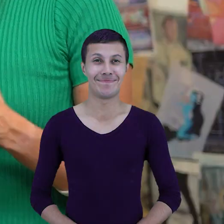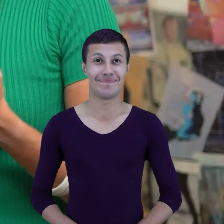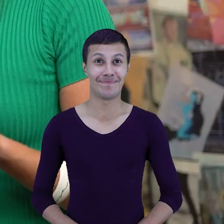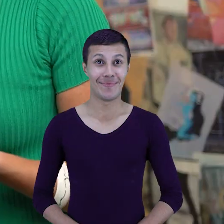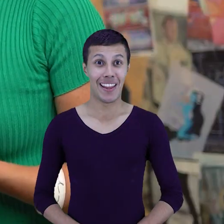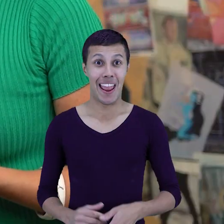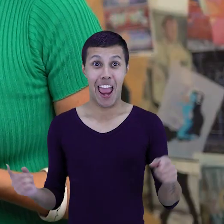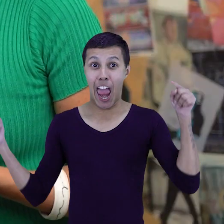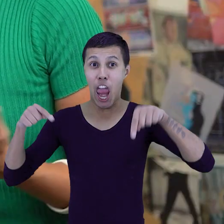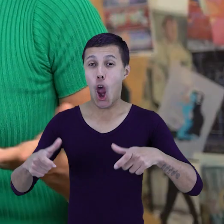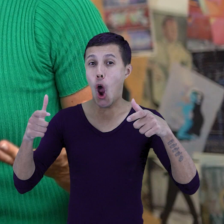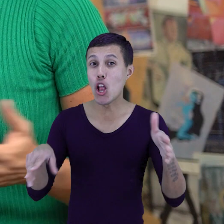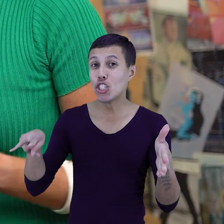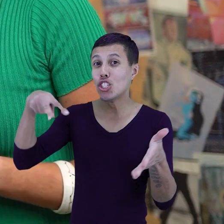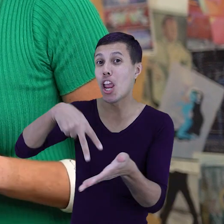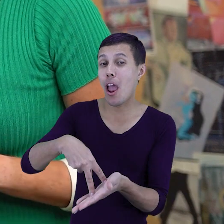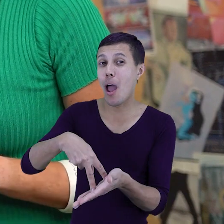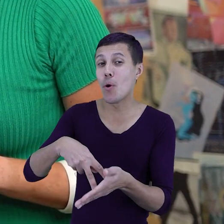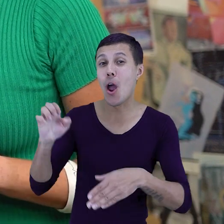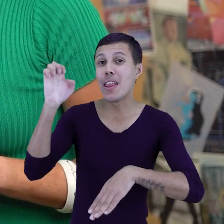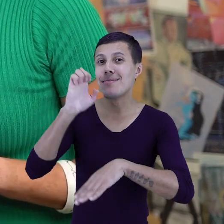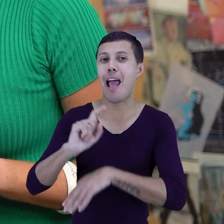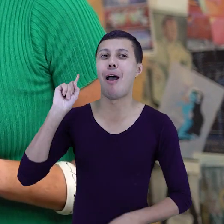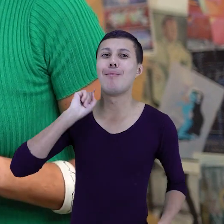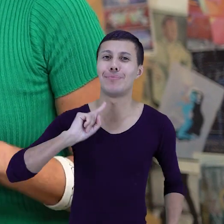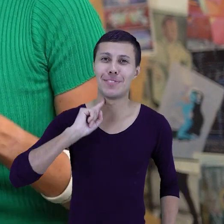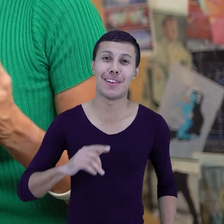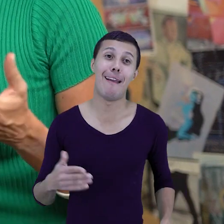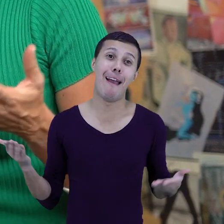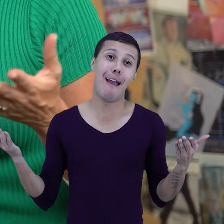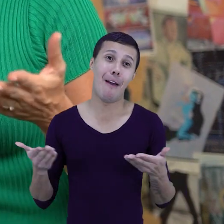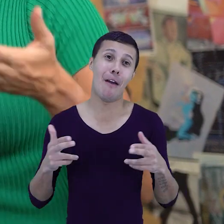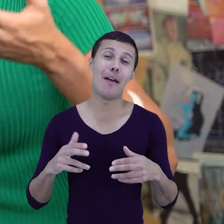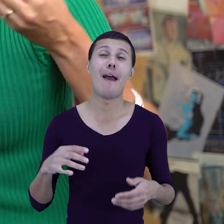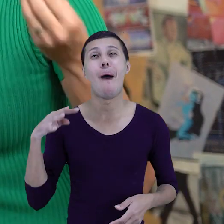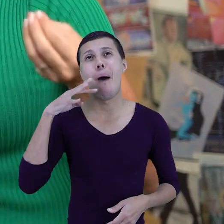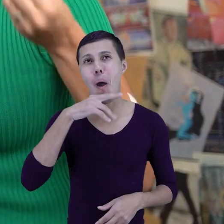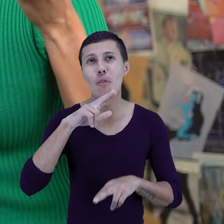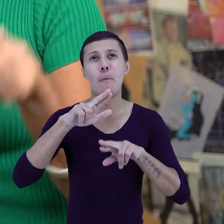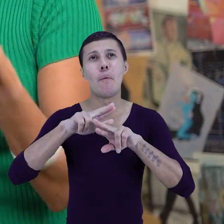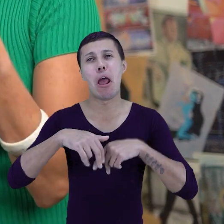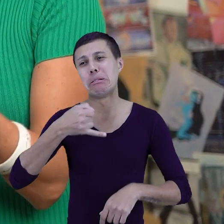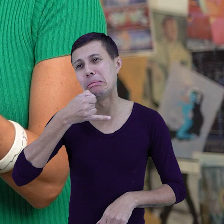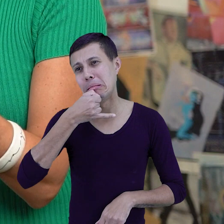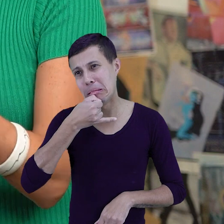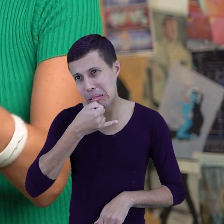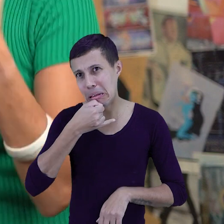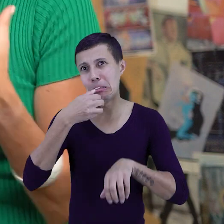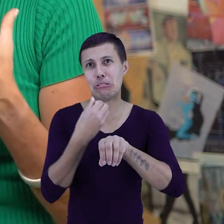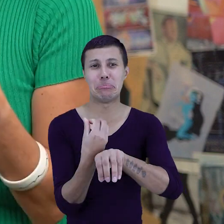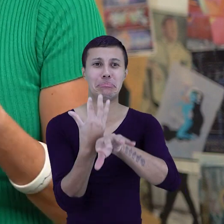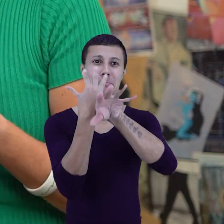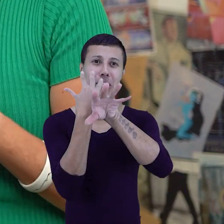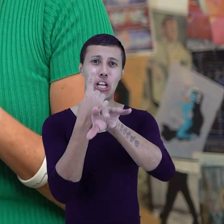O INOVAR é um parto fora do eixo desembarca em Minas Gerais. Dessa vez, claro, lamentando esse formato online que